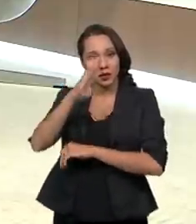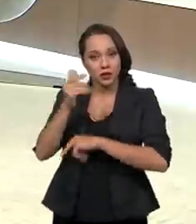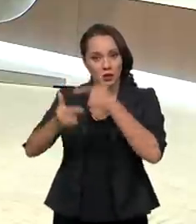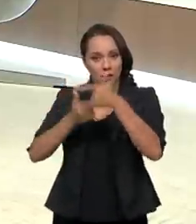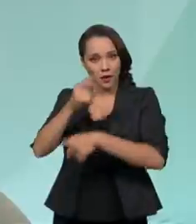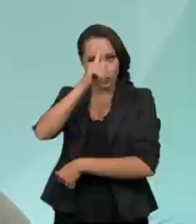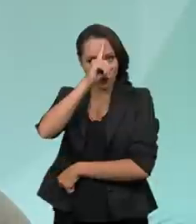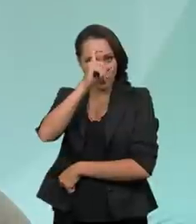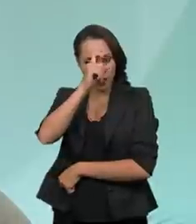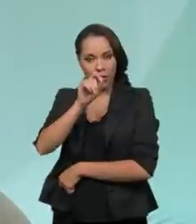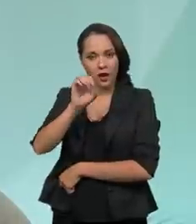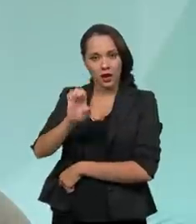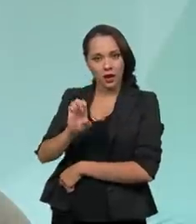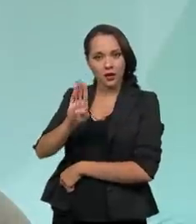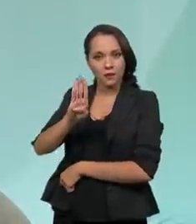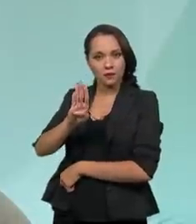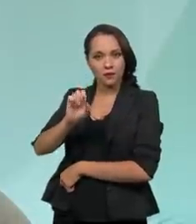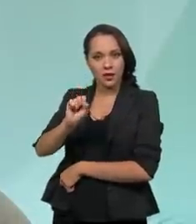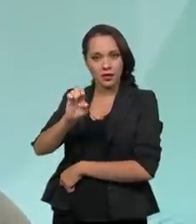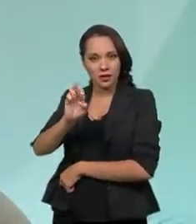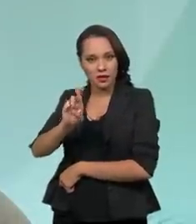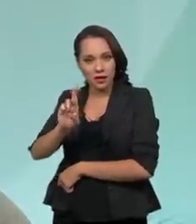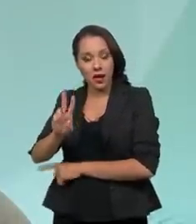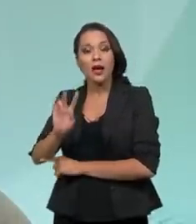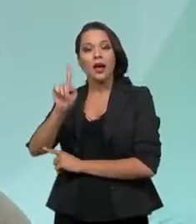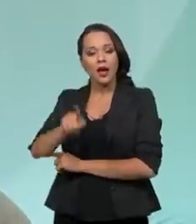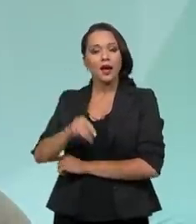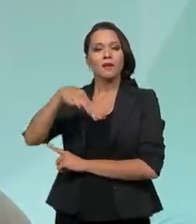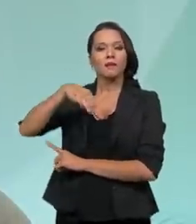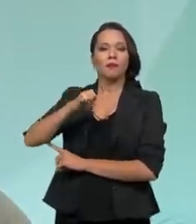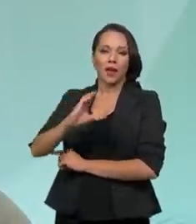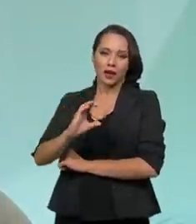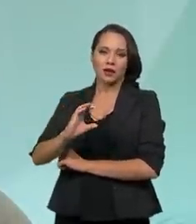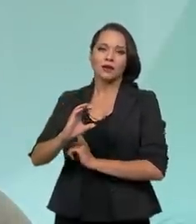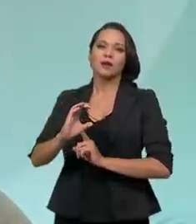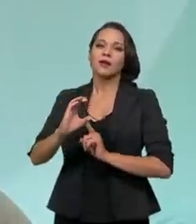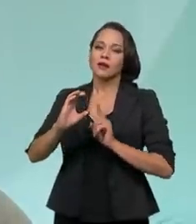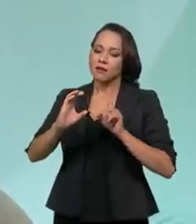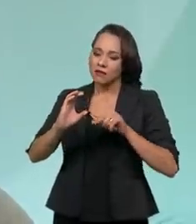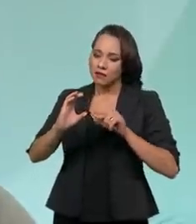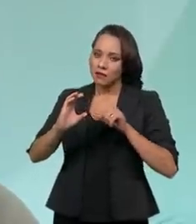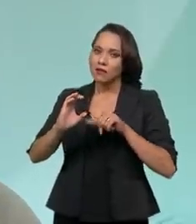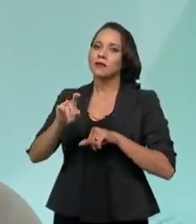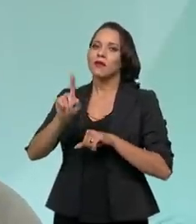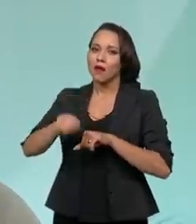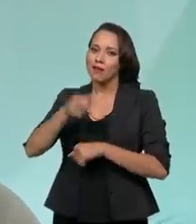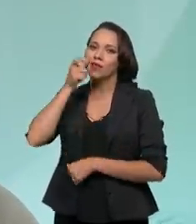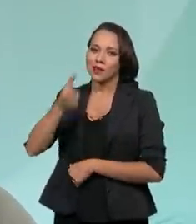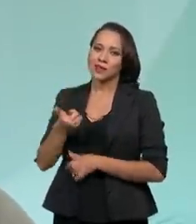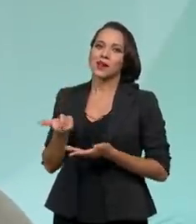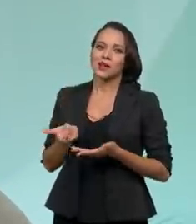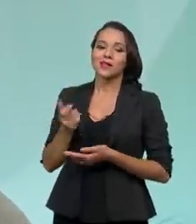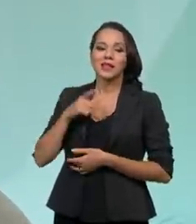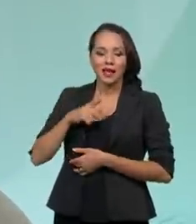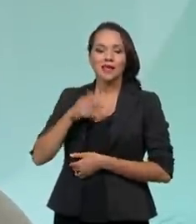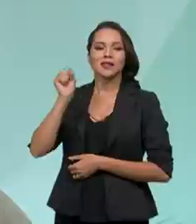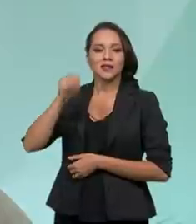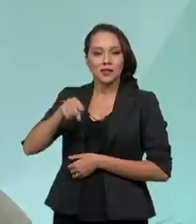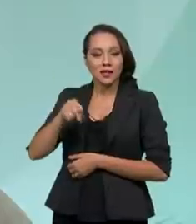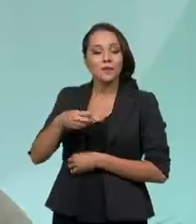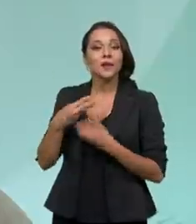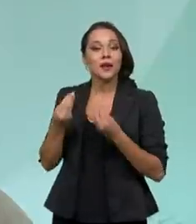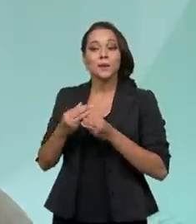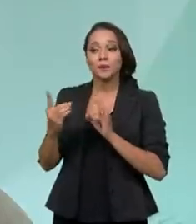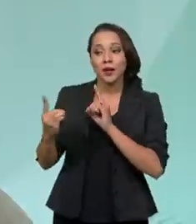Hospitalares, a EBSER, ela é MEC. Ok? Então, é uma coisa bastante interessante, que nós existimos, sim, para